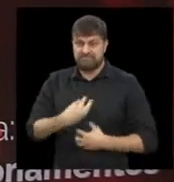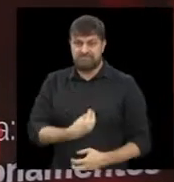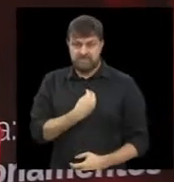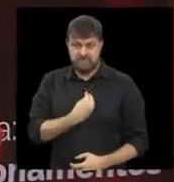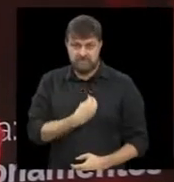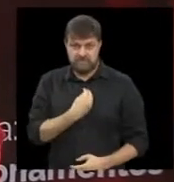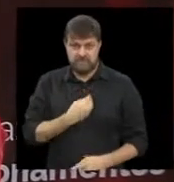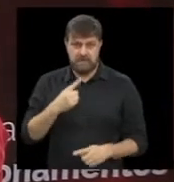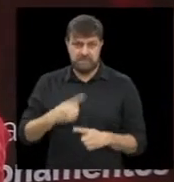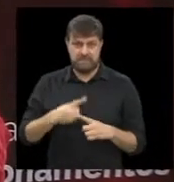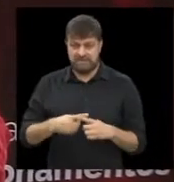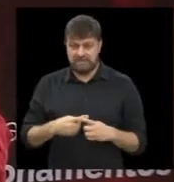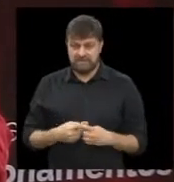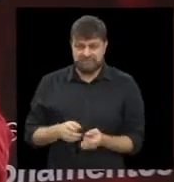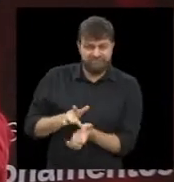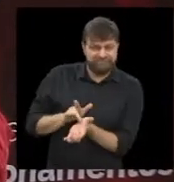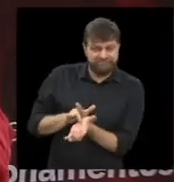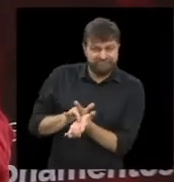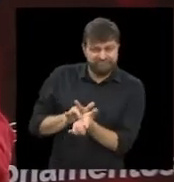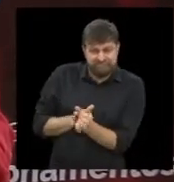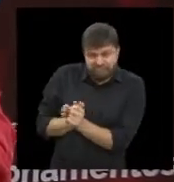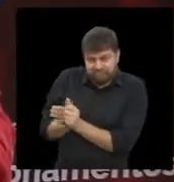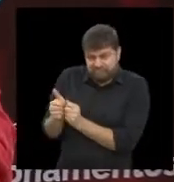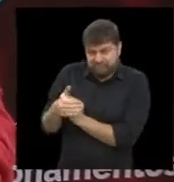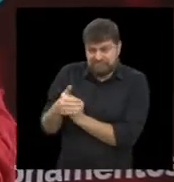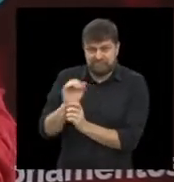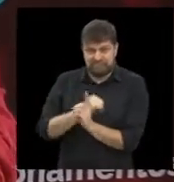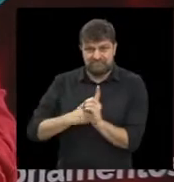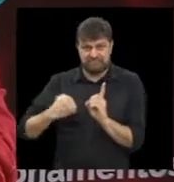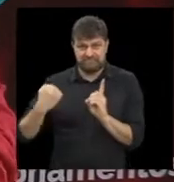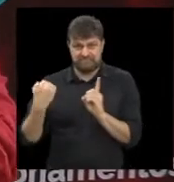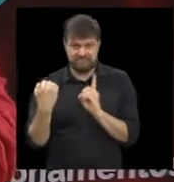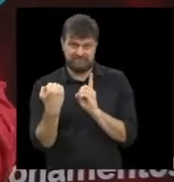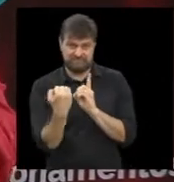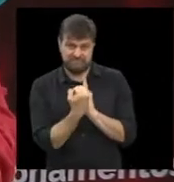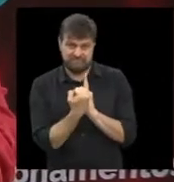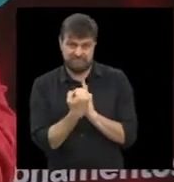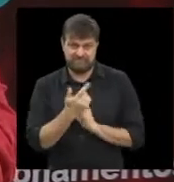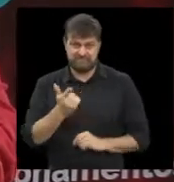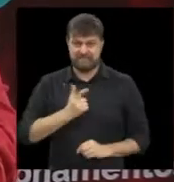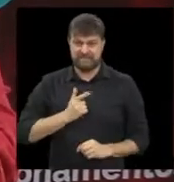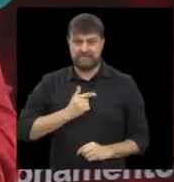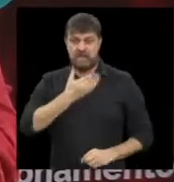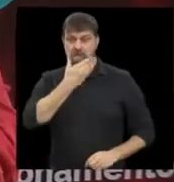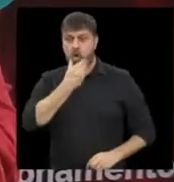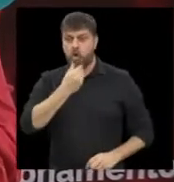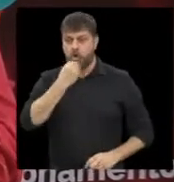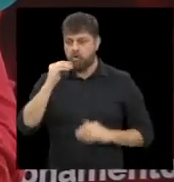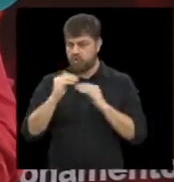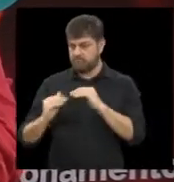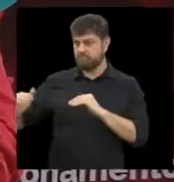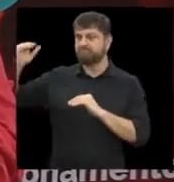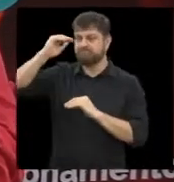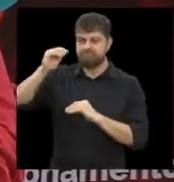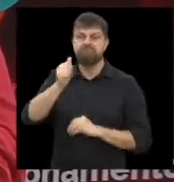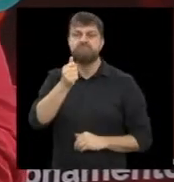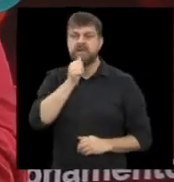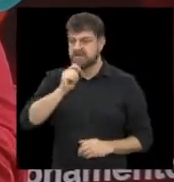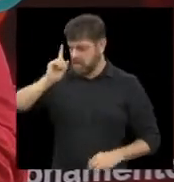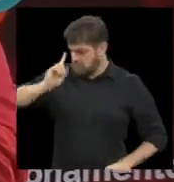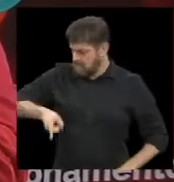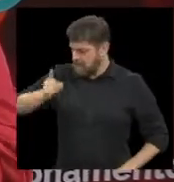tudo muito mascarado. A gente tem uma sociedade que é patriarcal, é machista ainda, né,